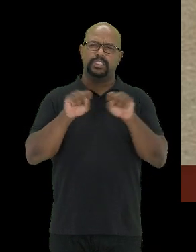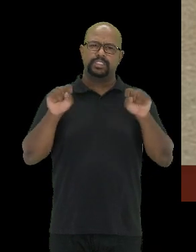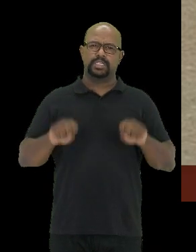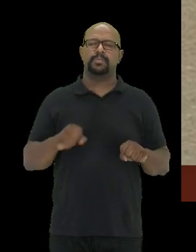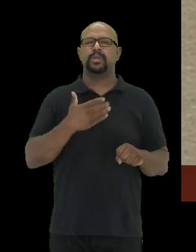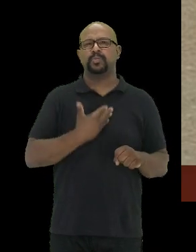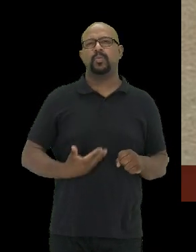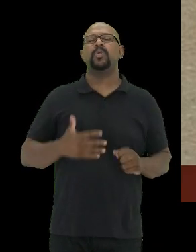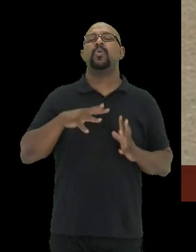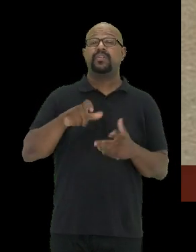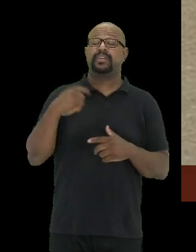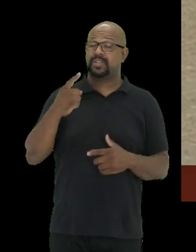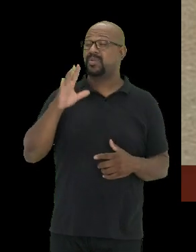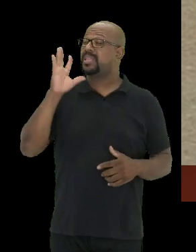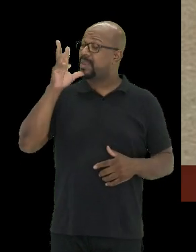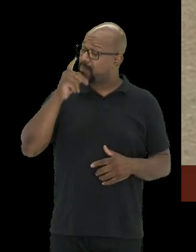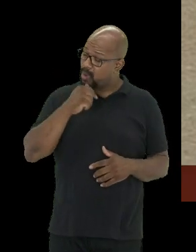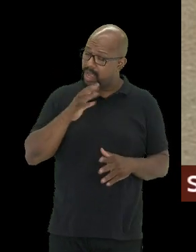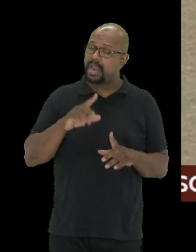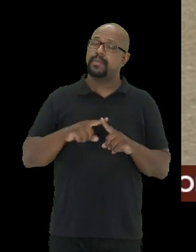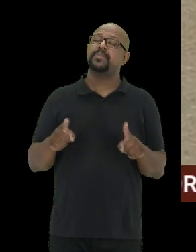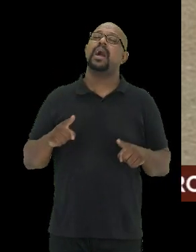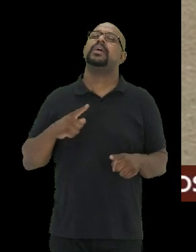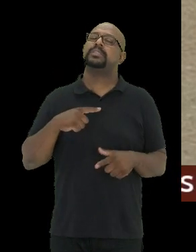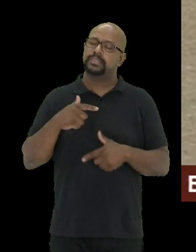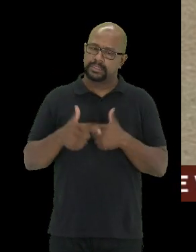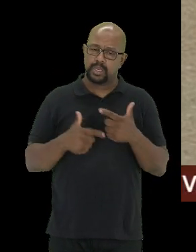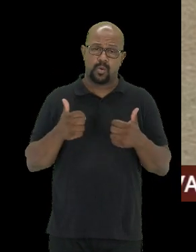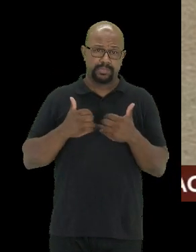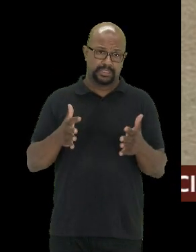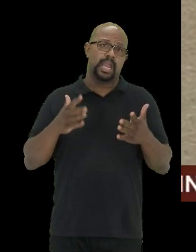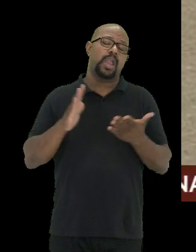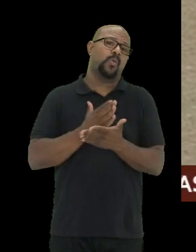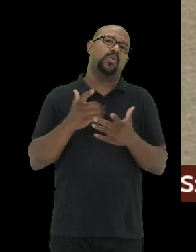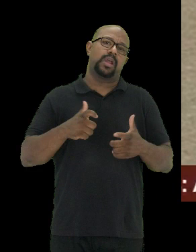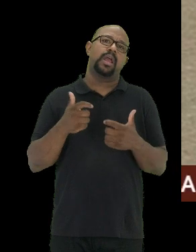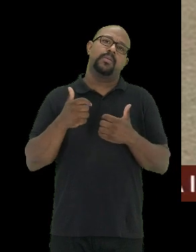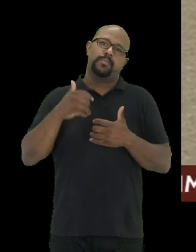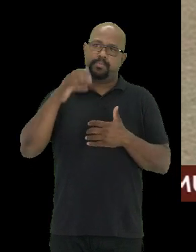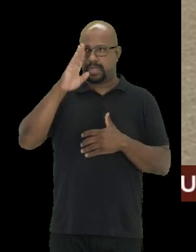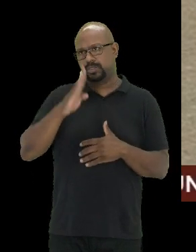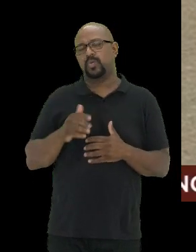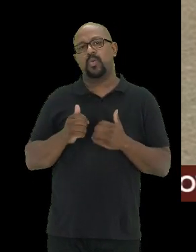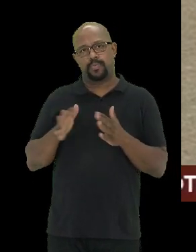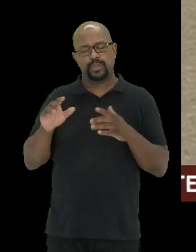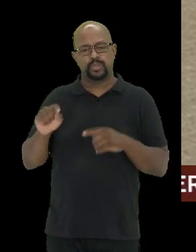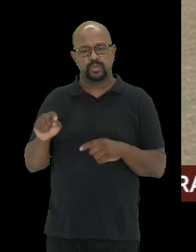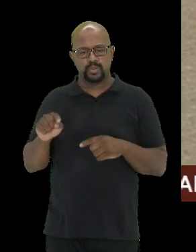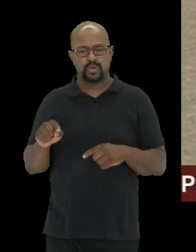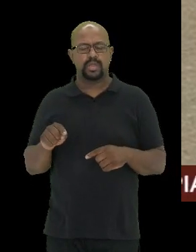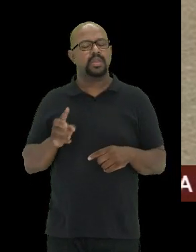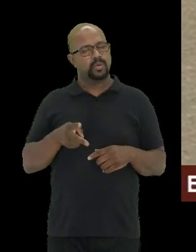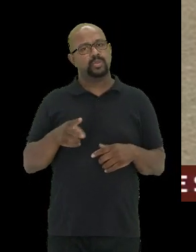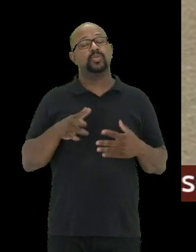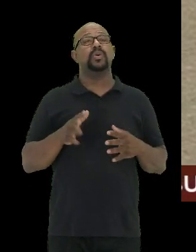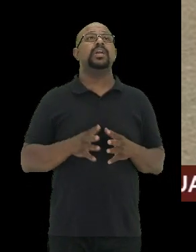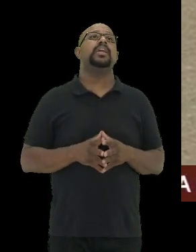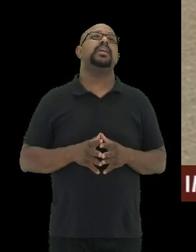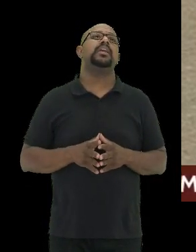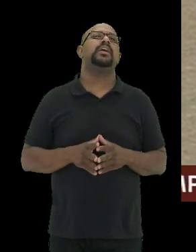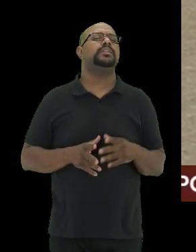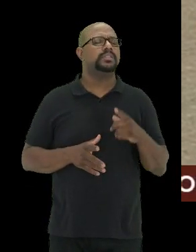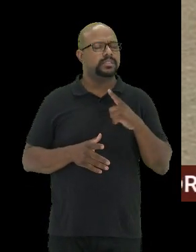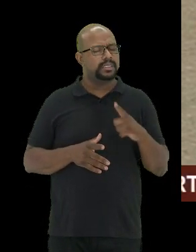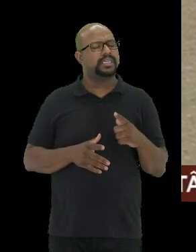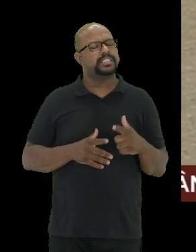universais. Demora, mas tem que começar em algum lugar. Brasil começou em Irlanda, começou e... E a gente tem que